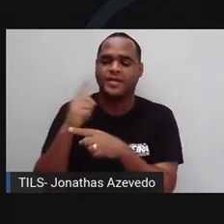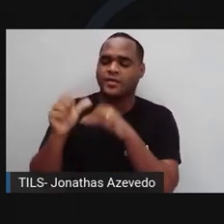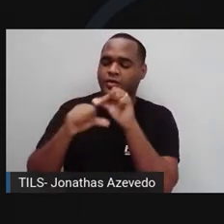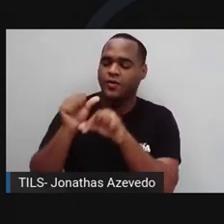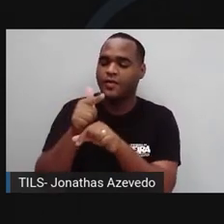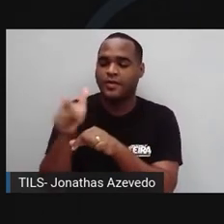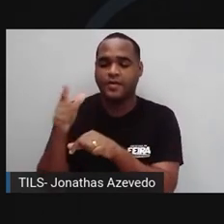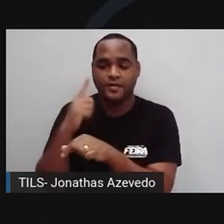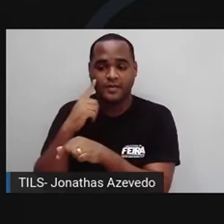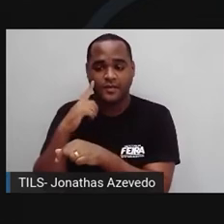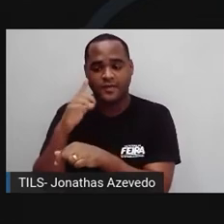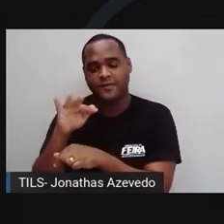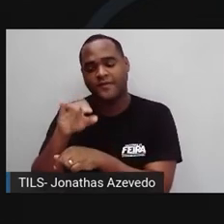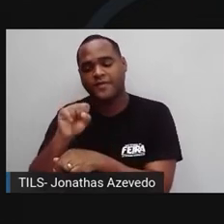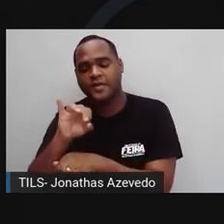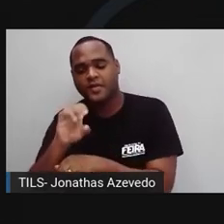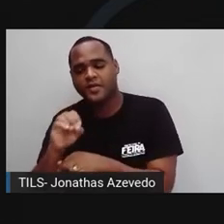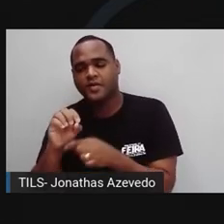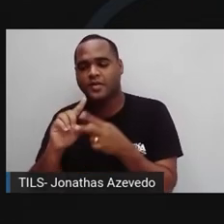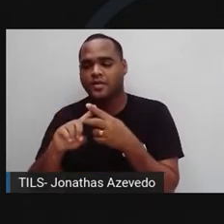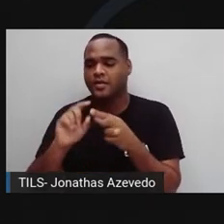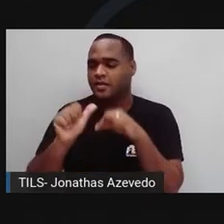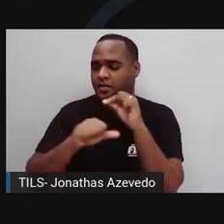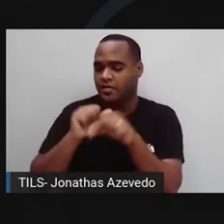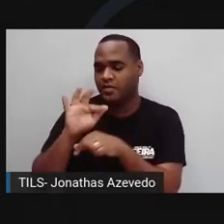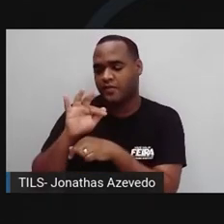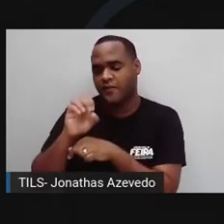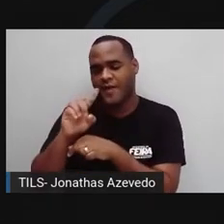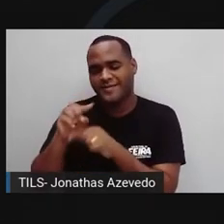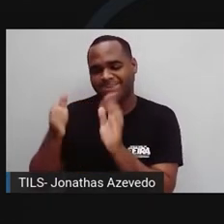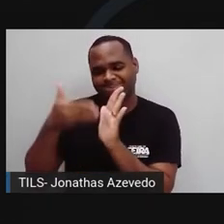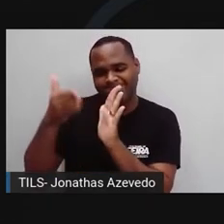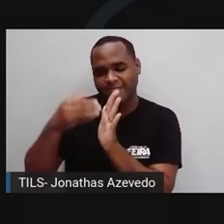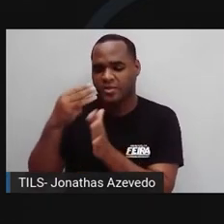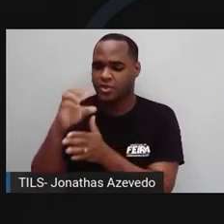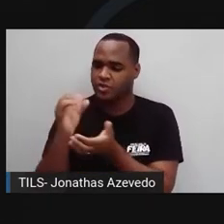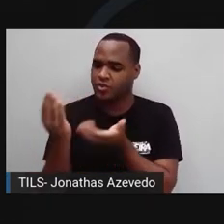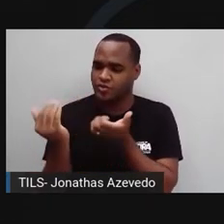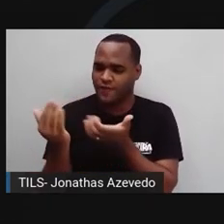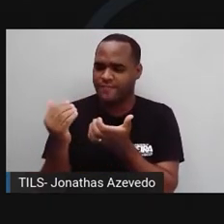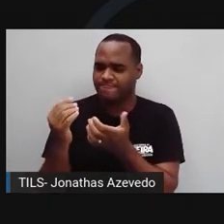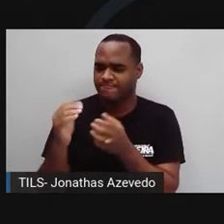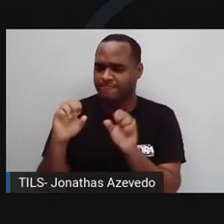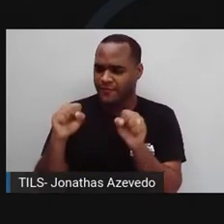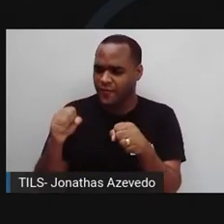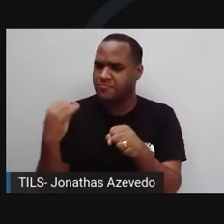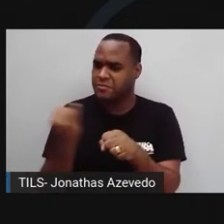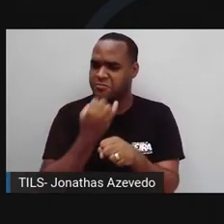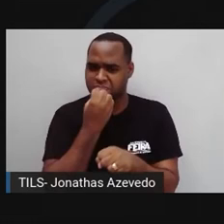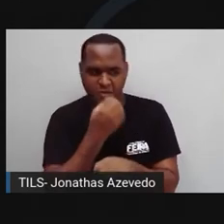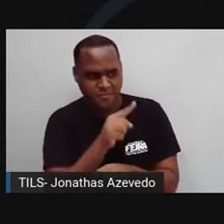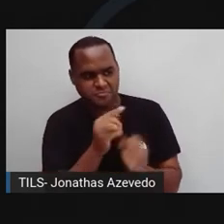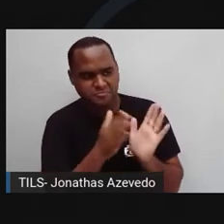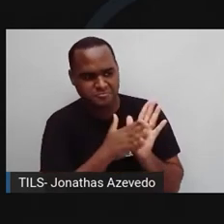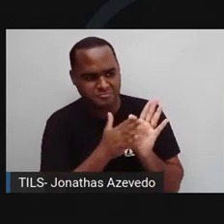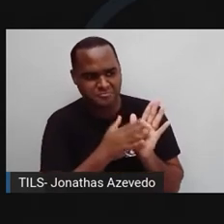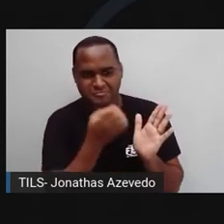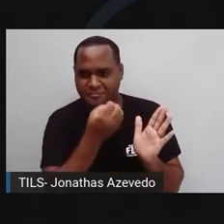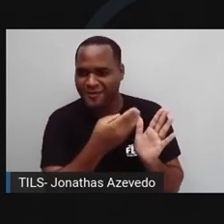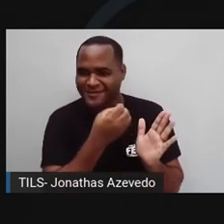eu fiz um TED. Aos 17, eu fui eleito pela Forbes como um dos 30 jovens mais importantes do Brasil. Você está de parabéns com essa, viu?